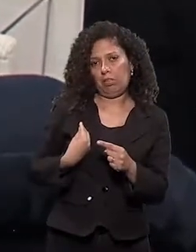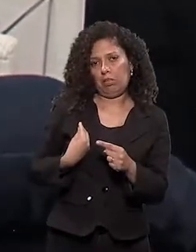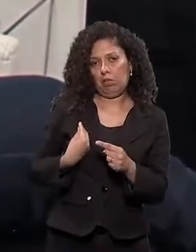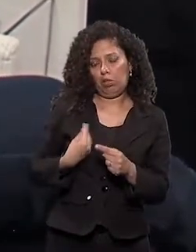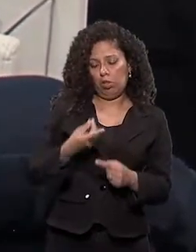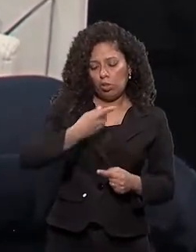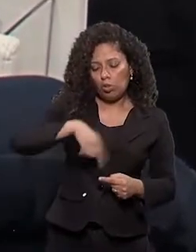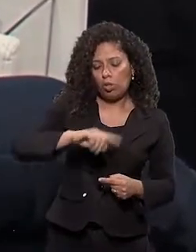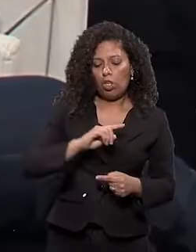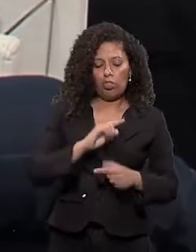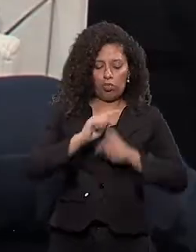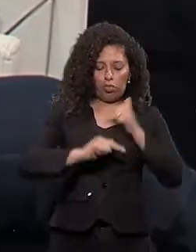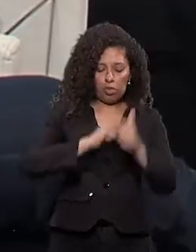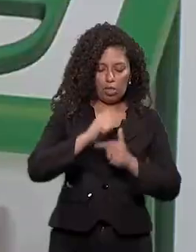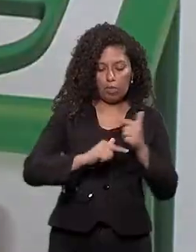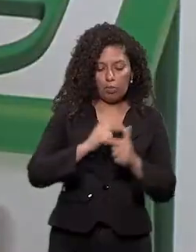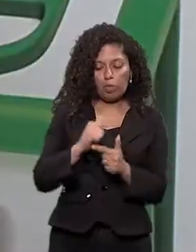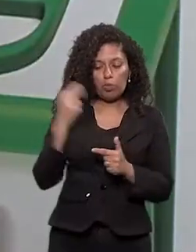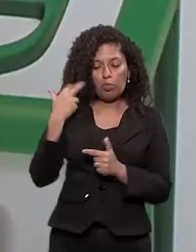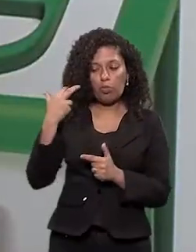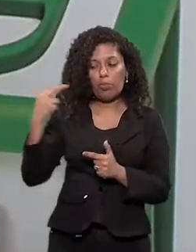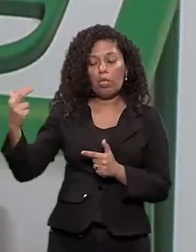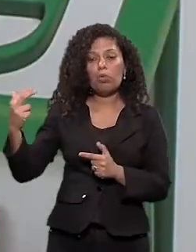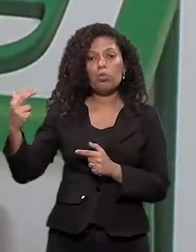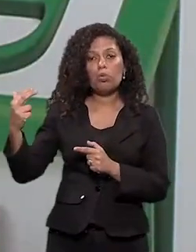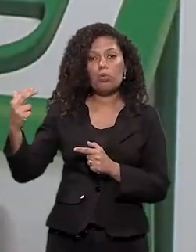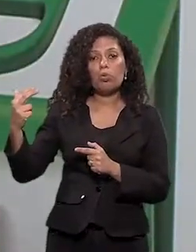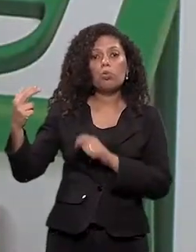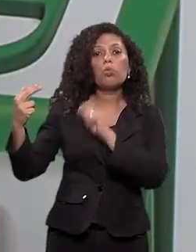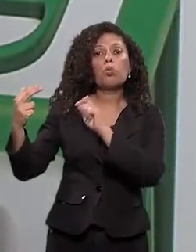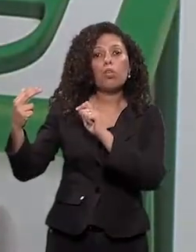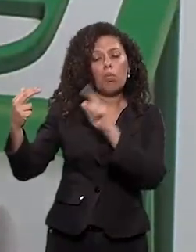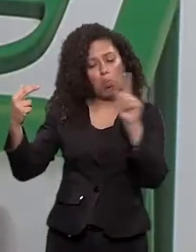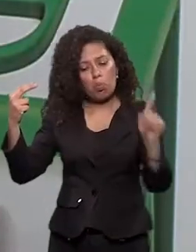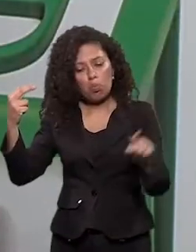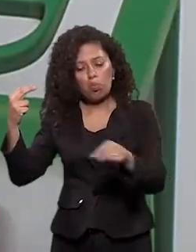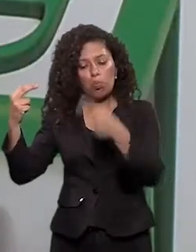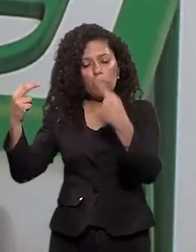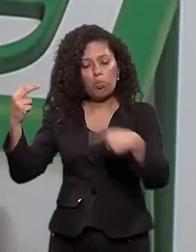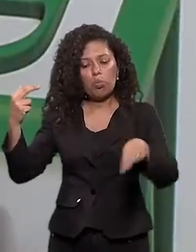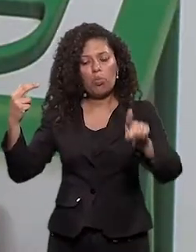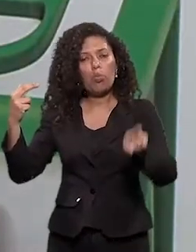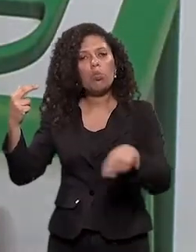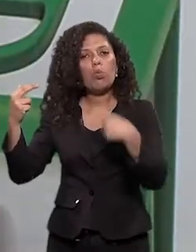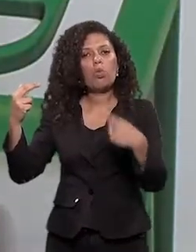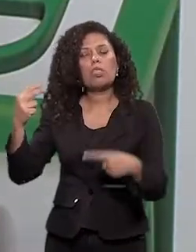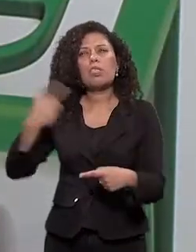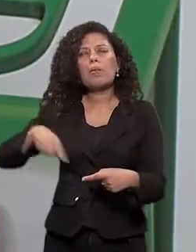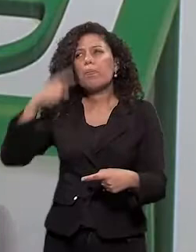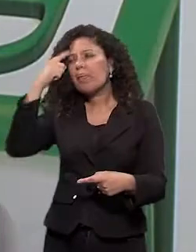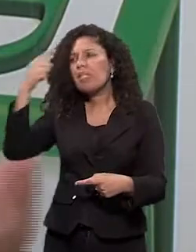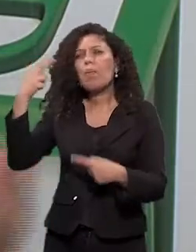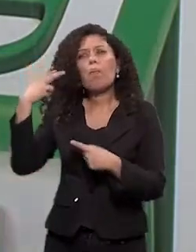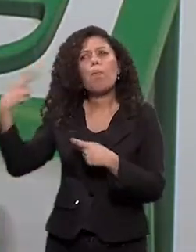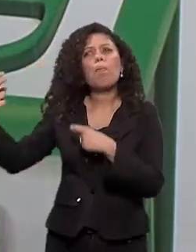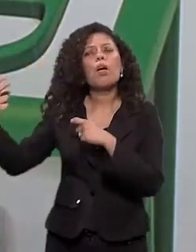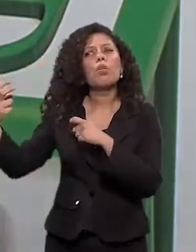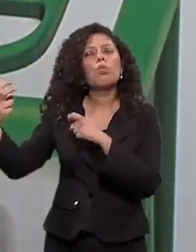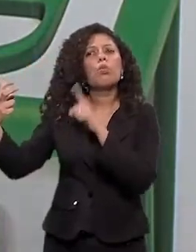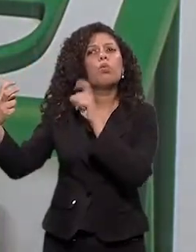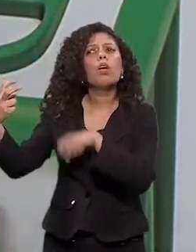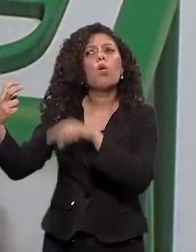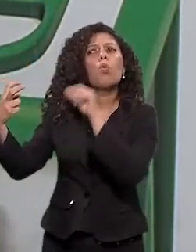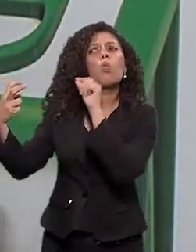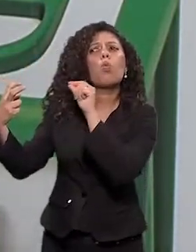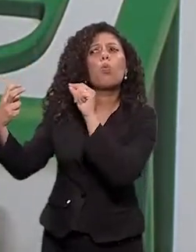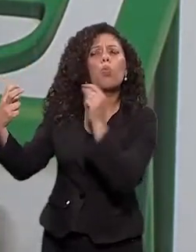trabalha com o som de maneira única é a música, né? A gente trabalha a compreensão do som, a análise do som, a integração a partir do som.